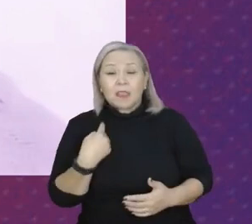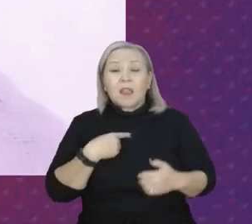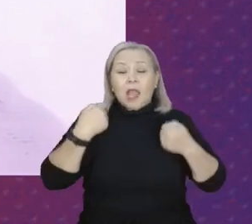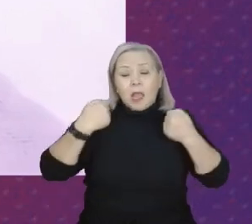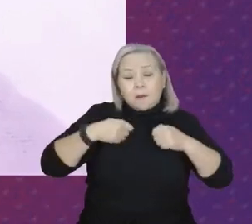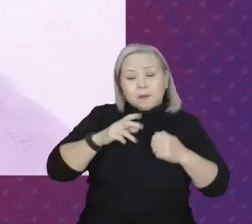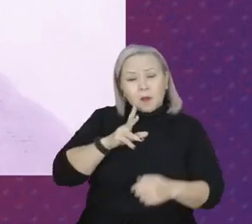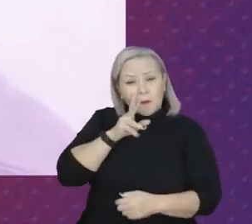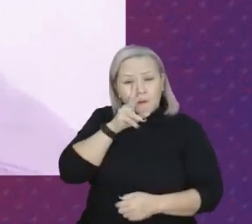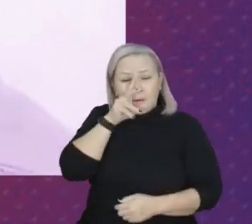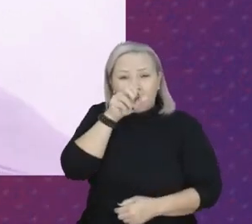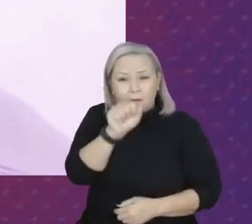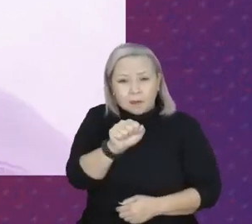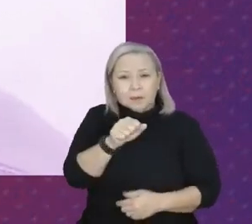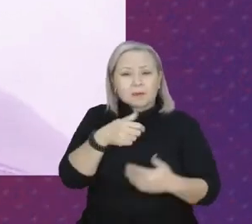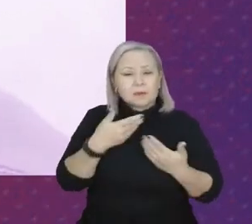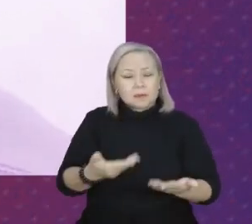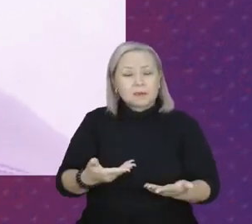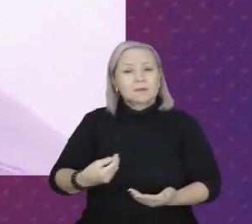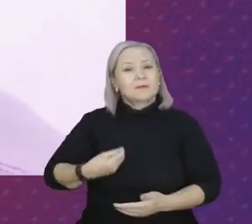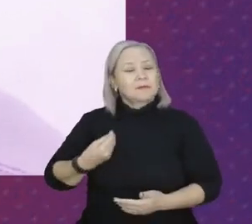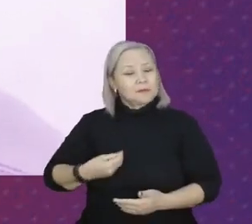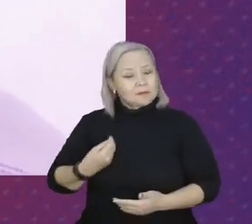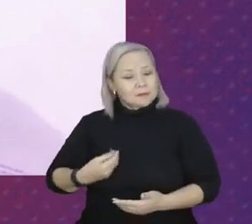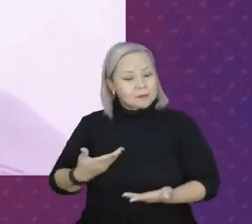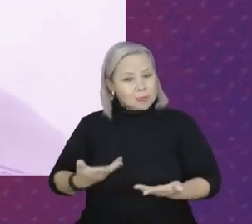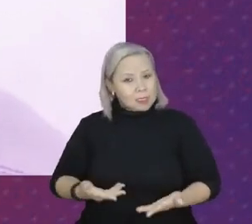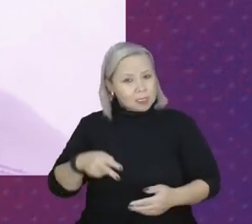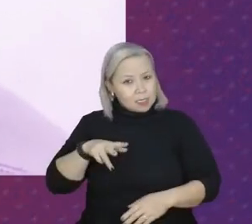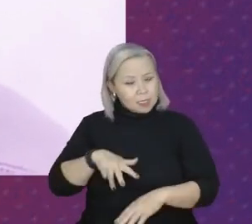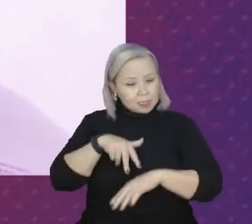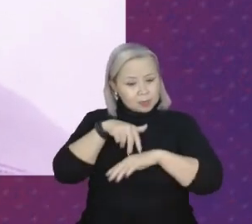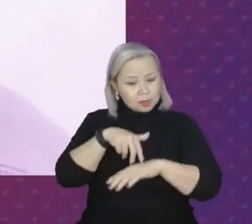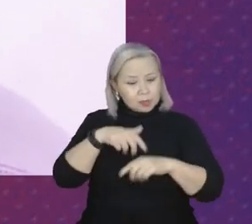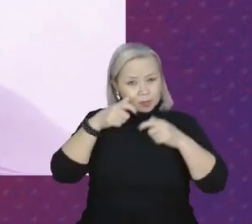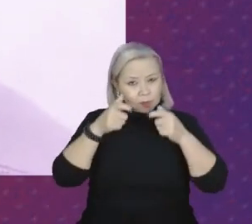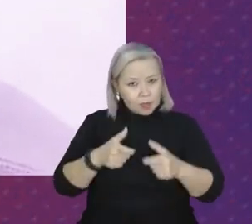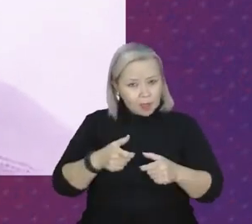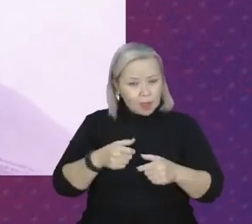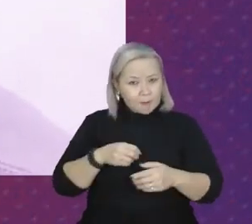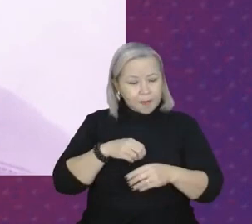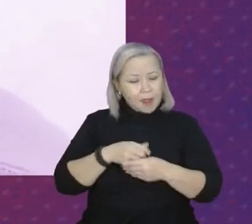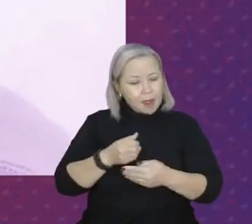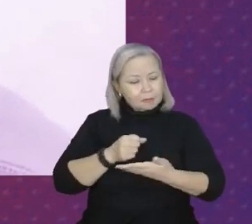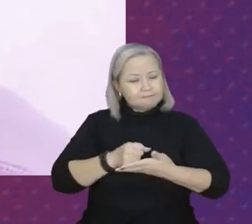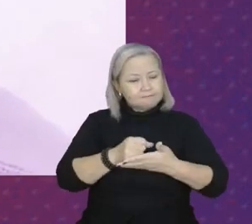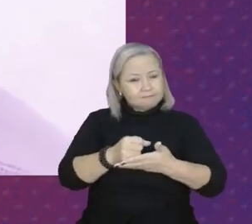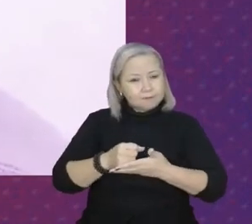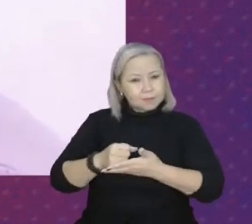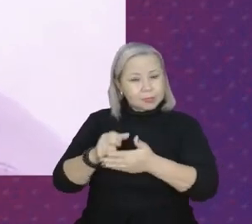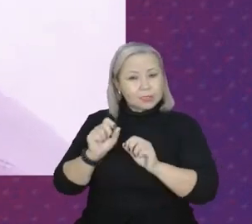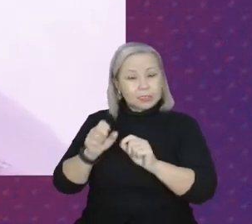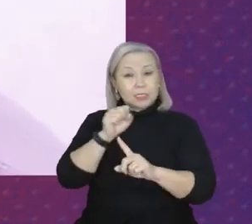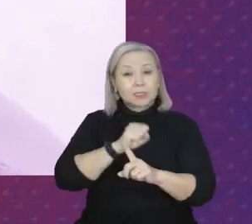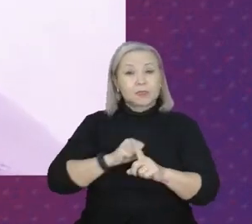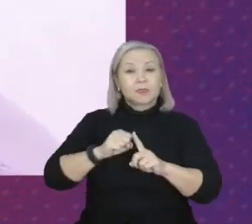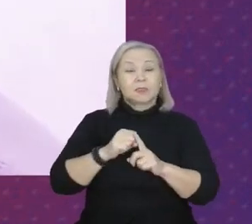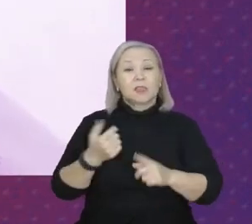fortalecer isso. E estamos aqui, nesse espaço, para contribuir com que a sociedade